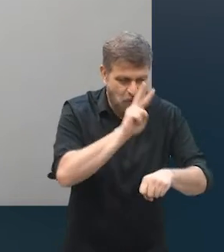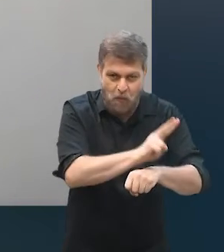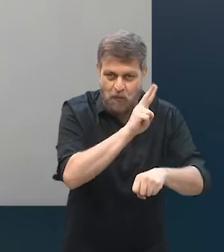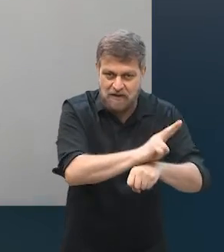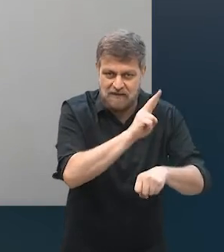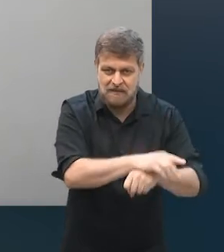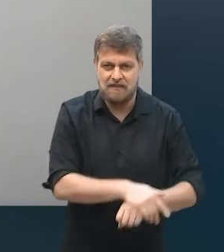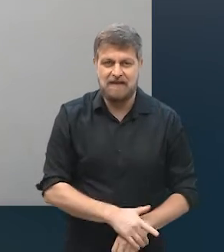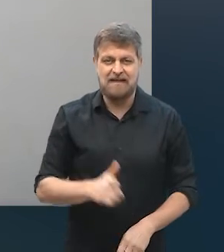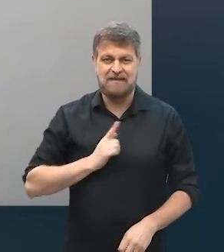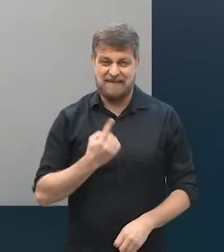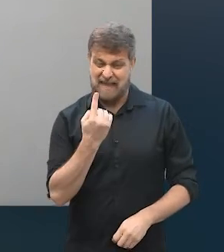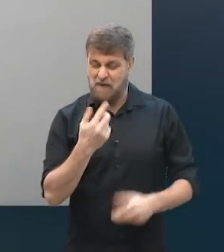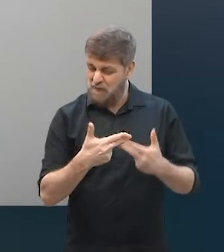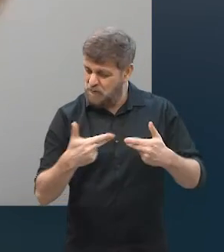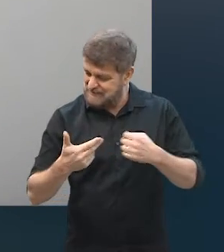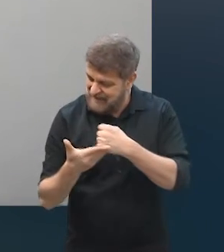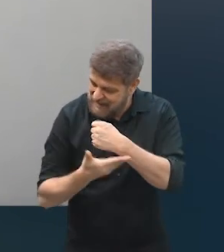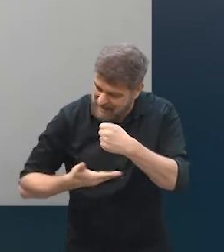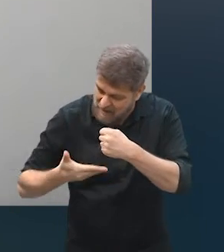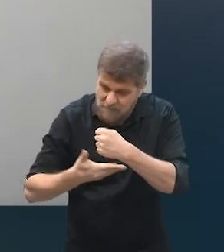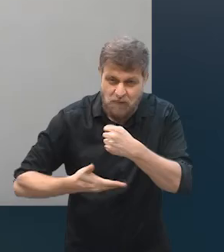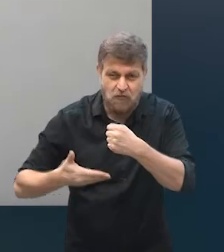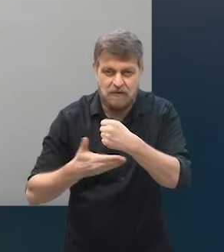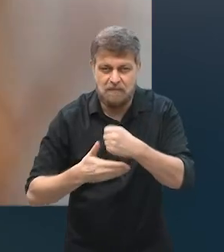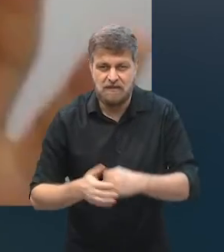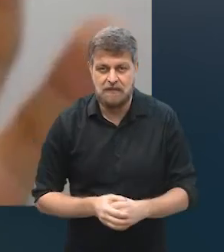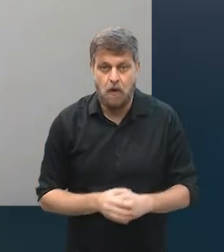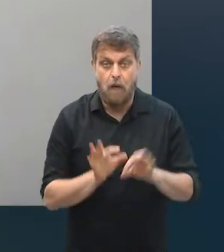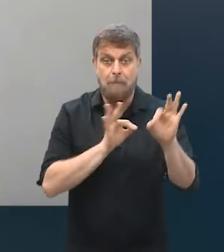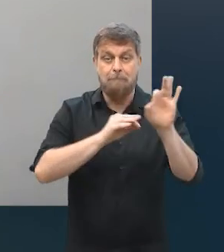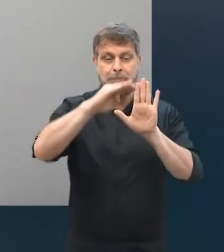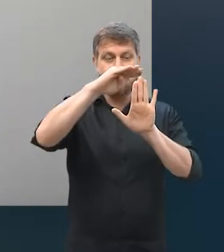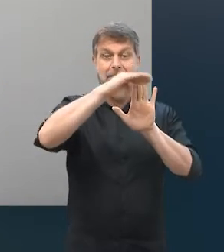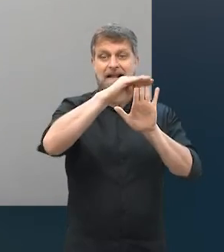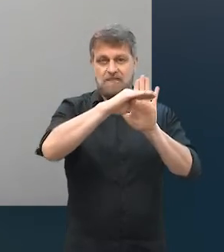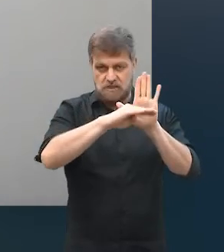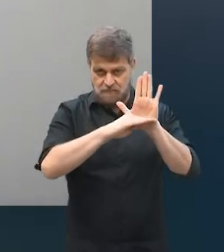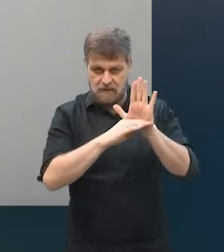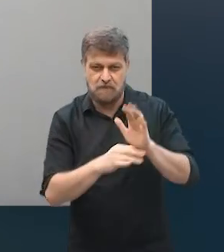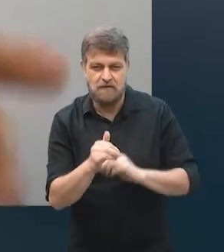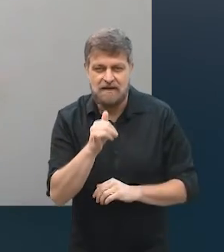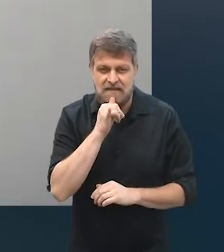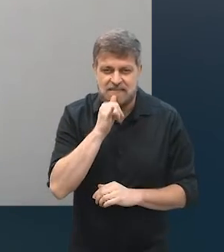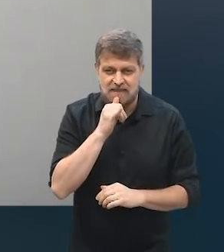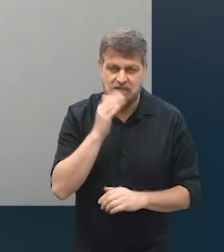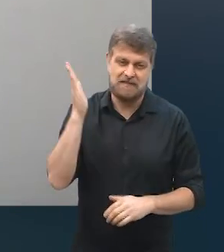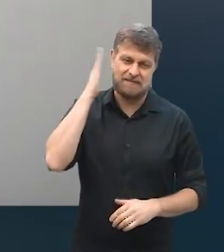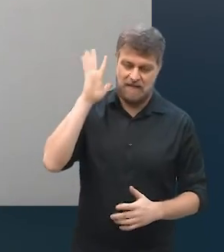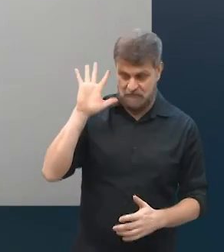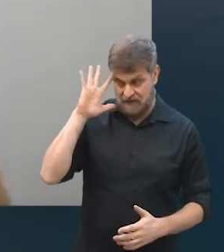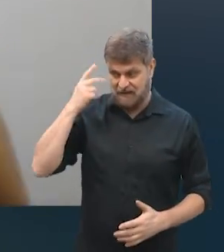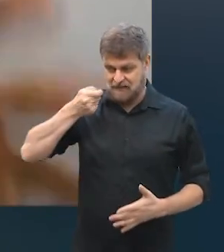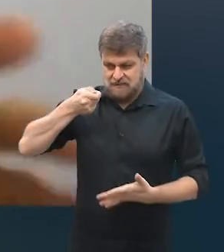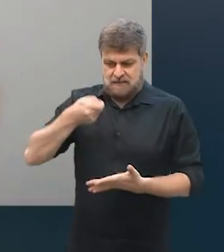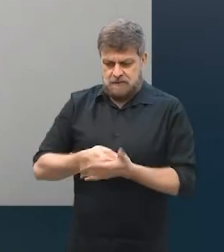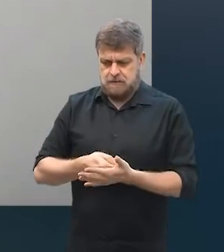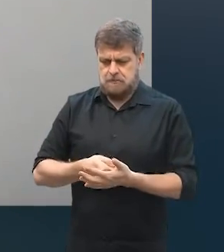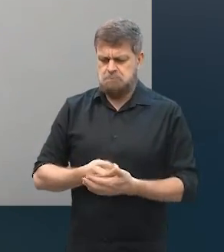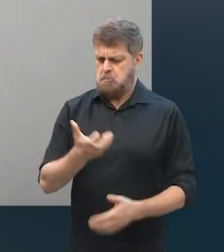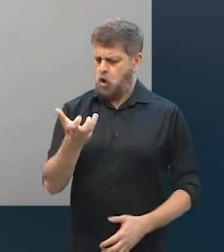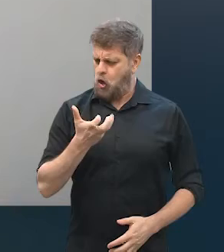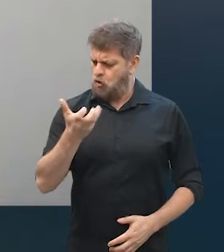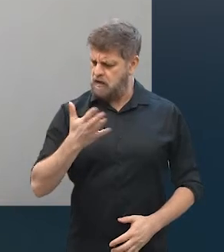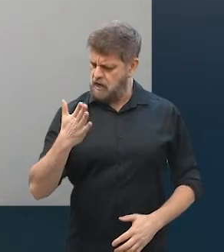eu acho que tem um ponto que é fundamental, né, o planejamento, né, então, assim, é claro que essa decisão, já tomei a